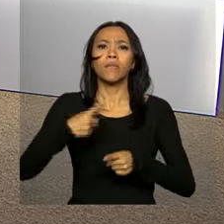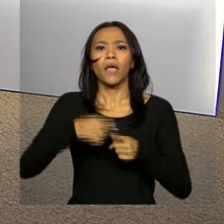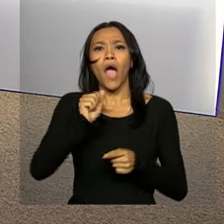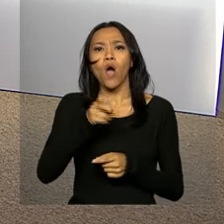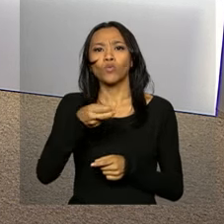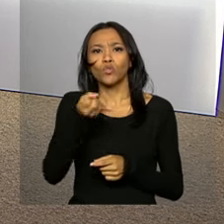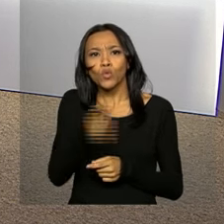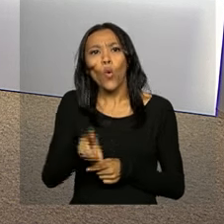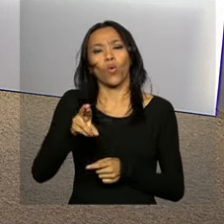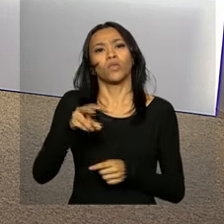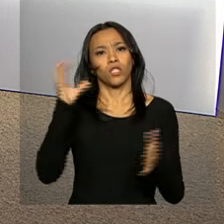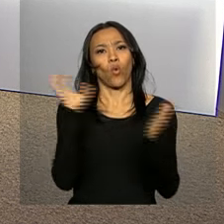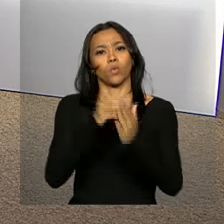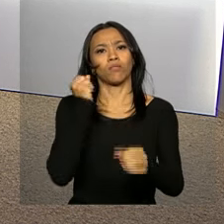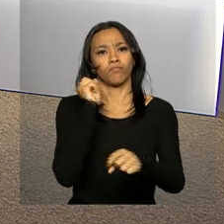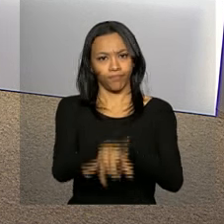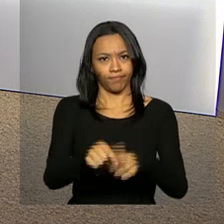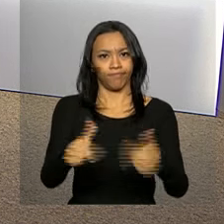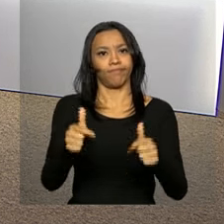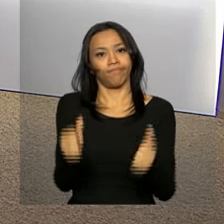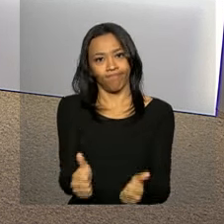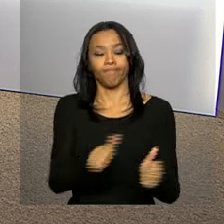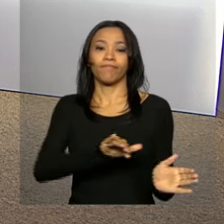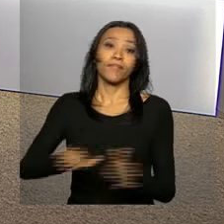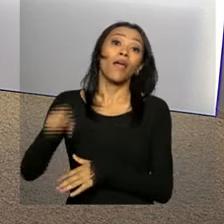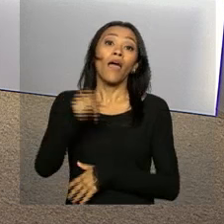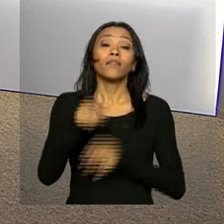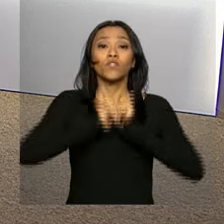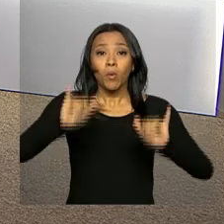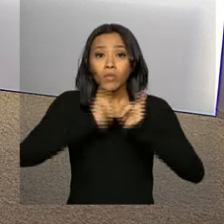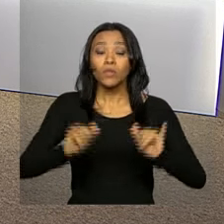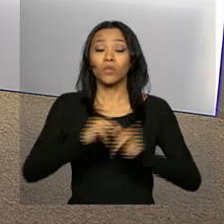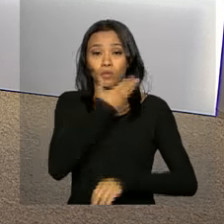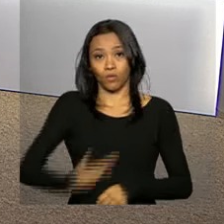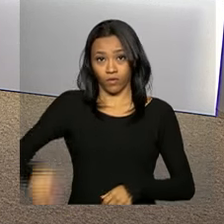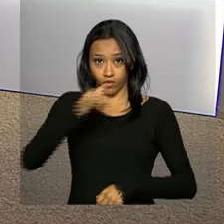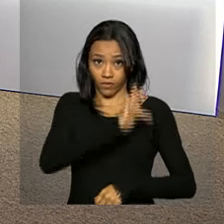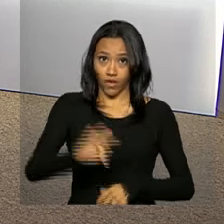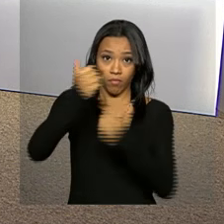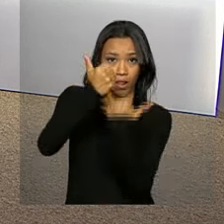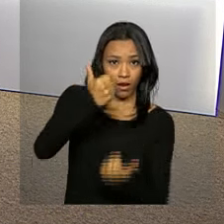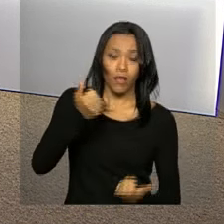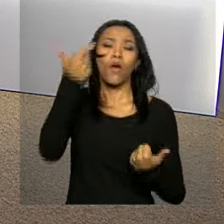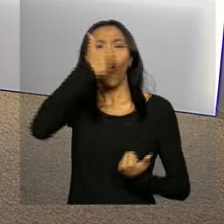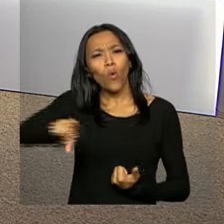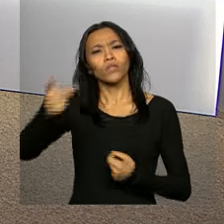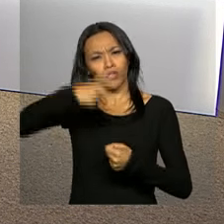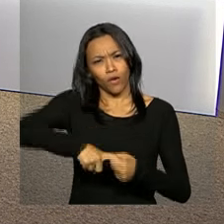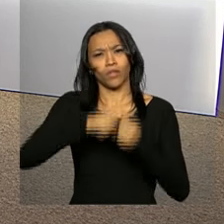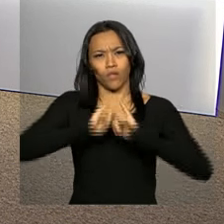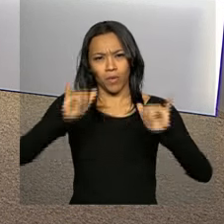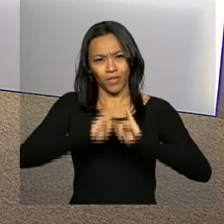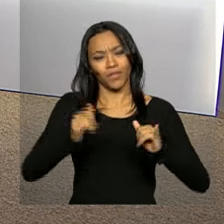concursados e de carreira estável. Essas foram as notícias do Executivo Federal. Voltamos a qualquer momento com outras informações.